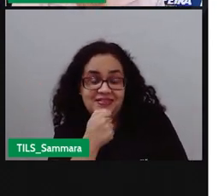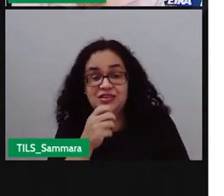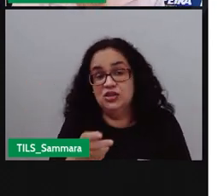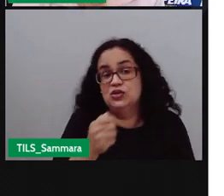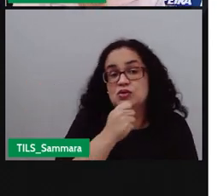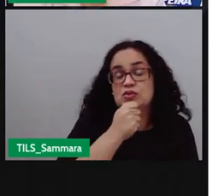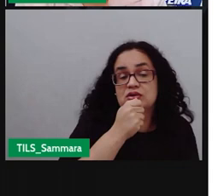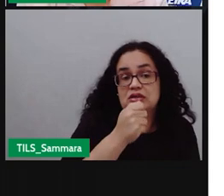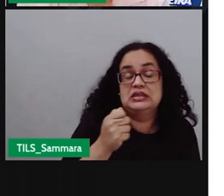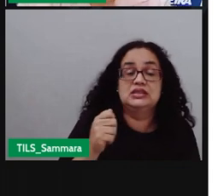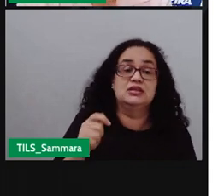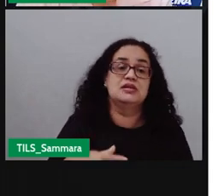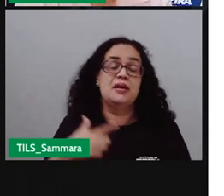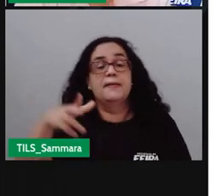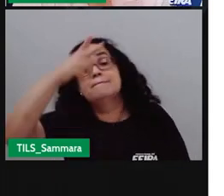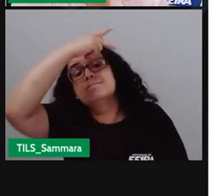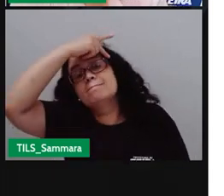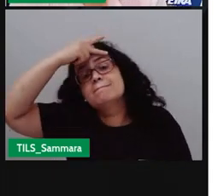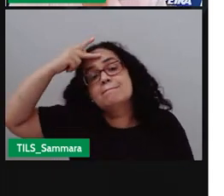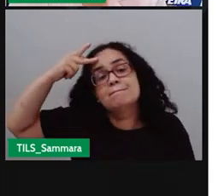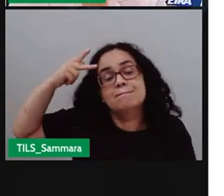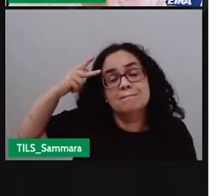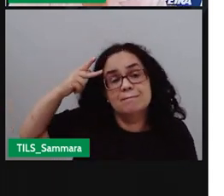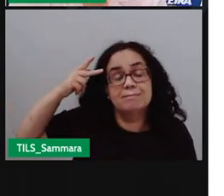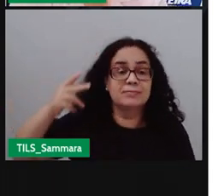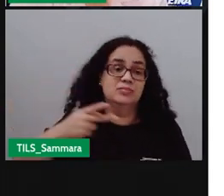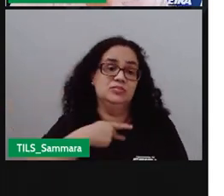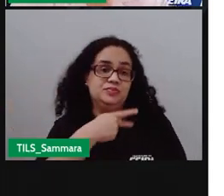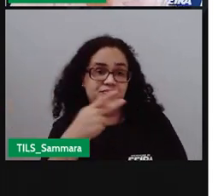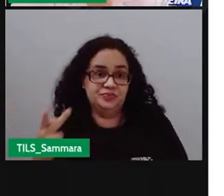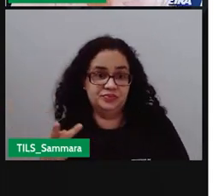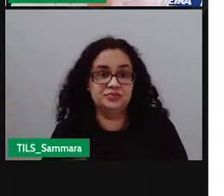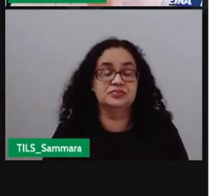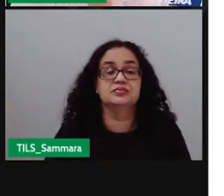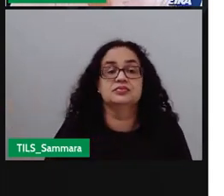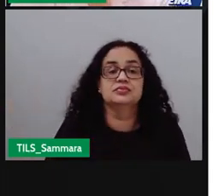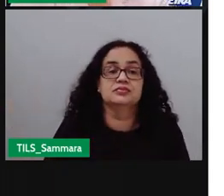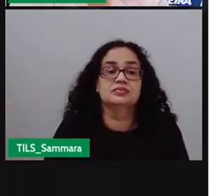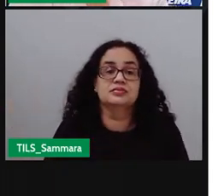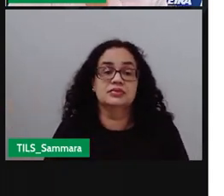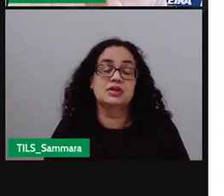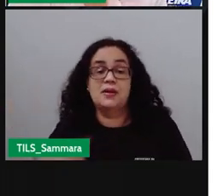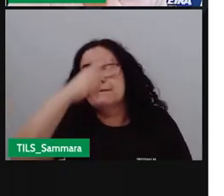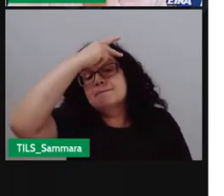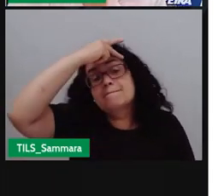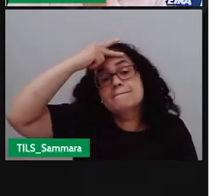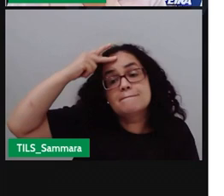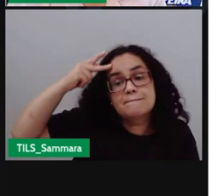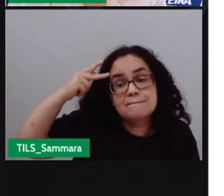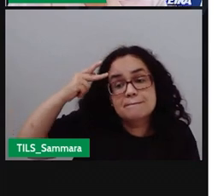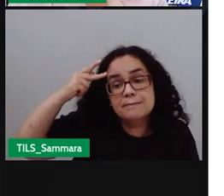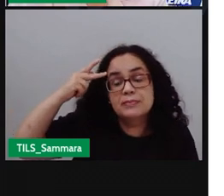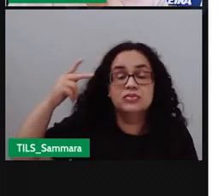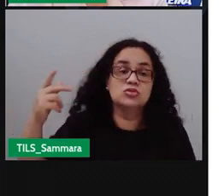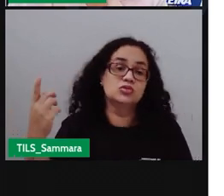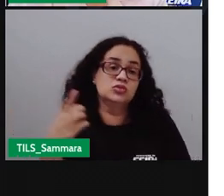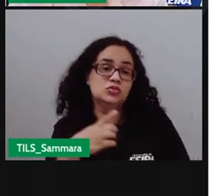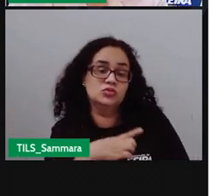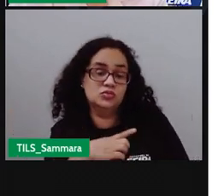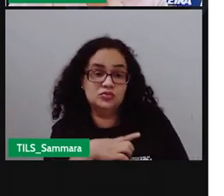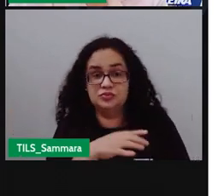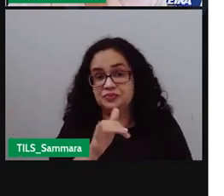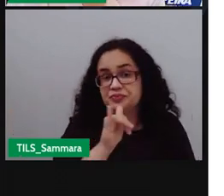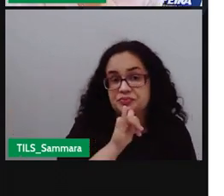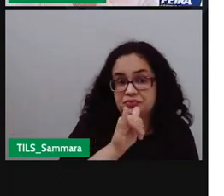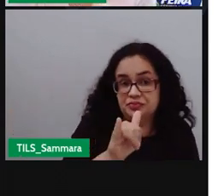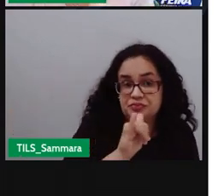entrevista, geralmente, quê? Com pessoas convidadas, não é isso? E aí, essas pessoas convidadas vão estar o quê? Passando